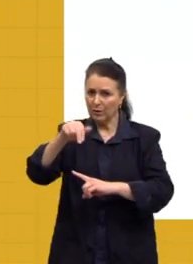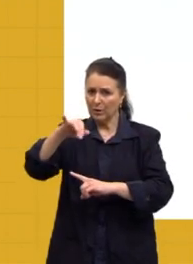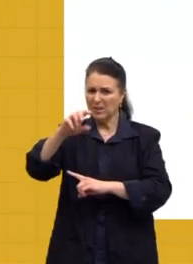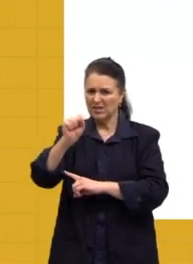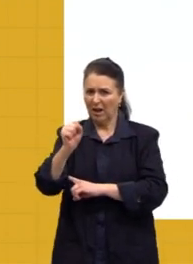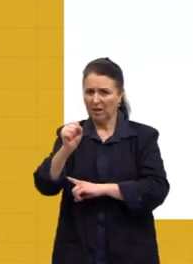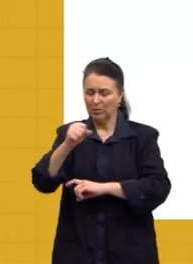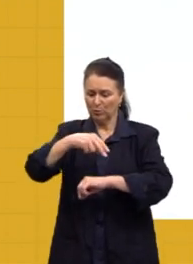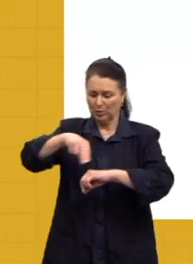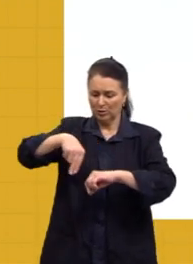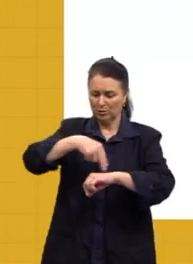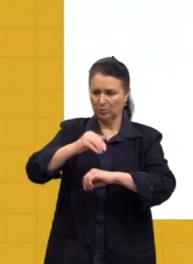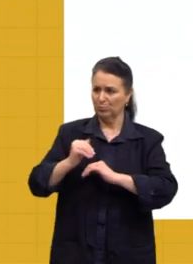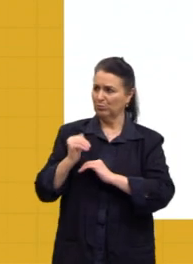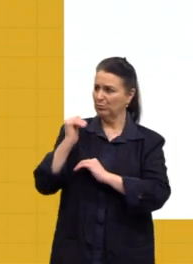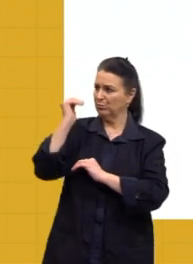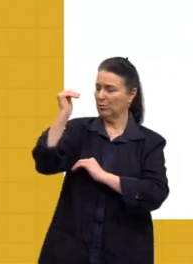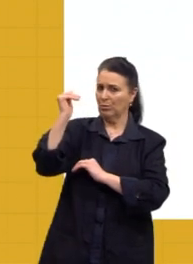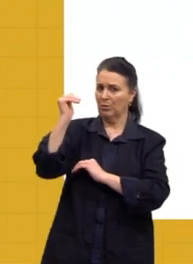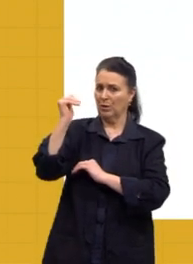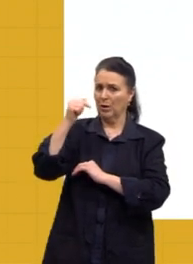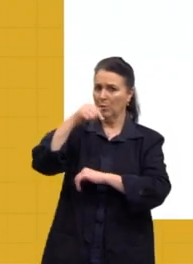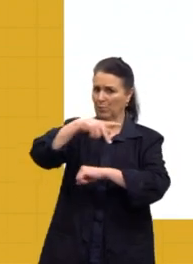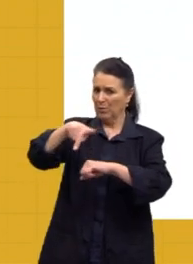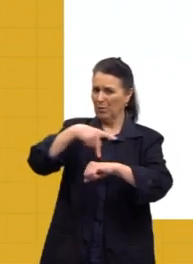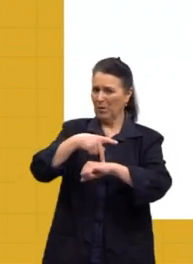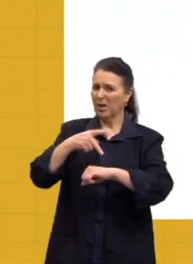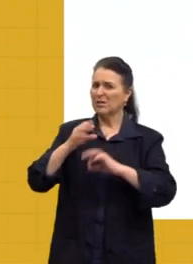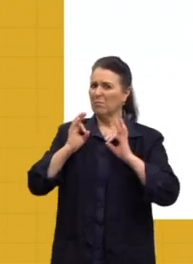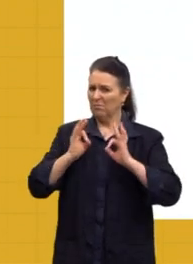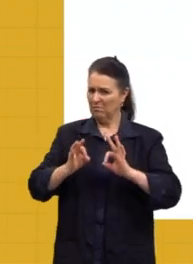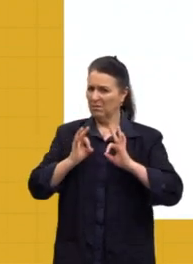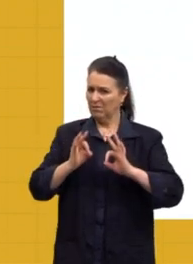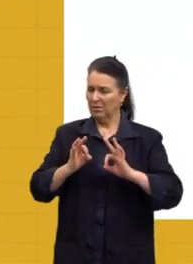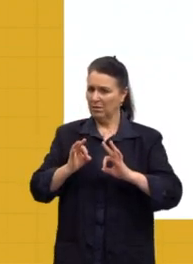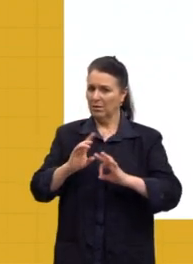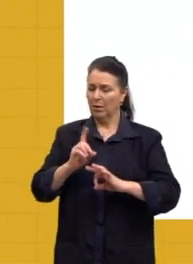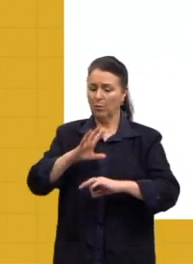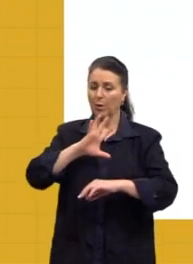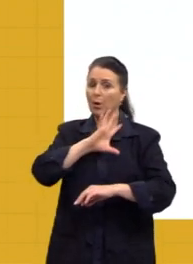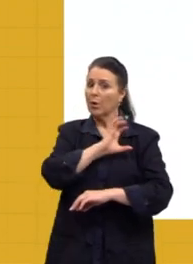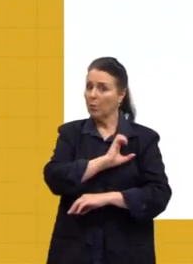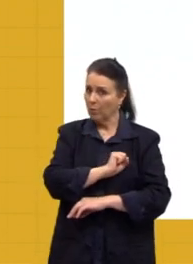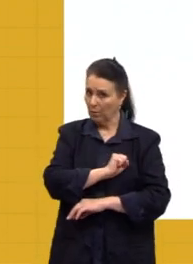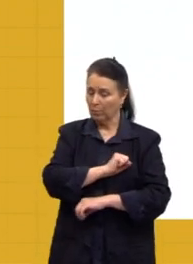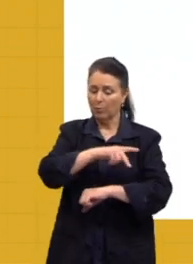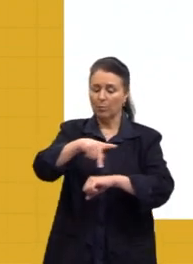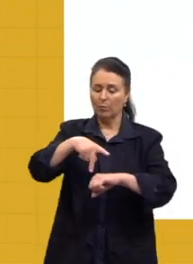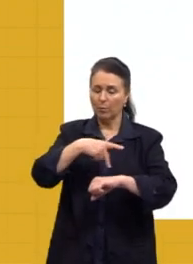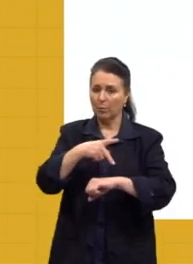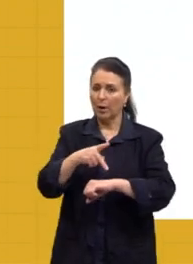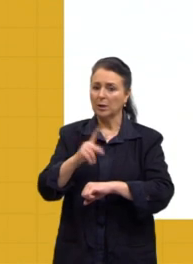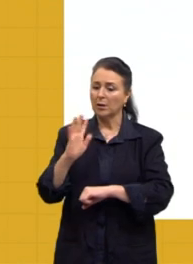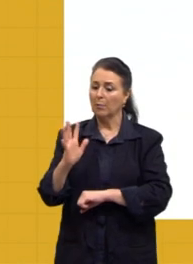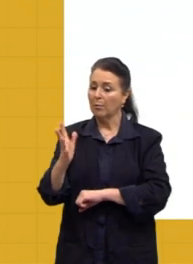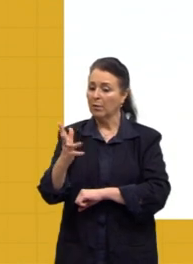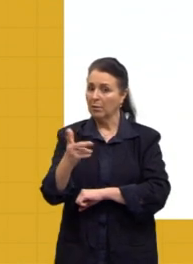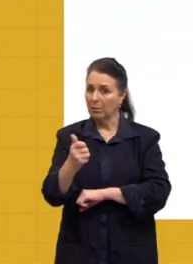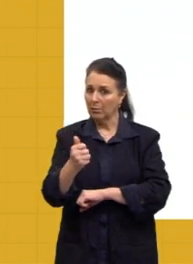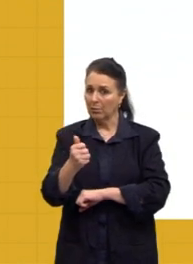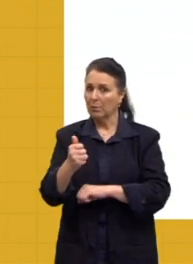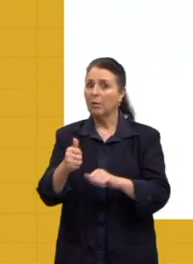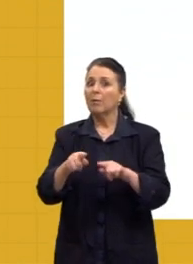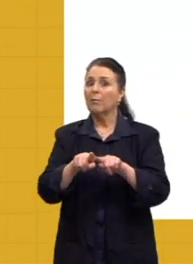Brasil, esse é o meu país, ele é perfeito. Não, eu amo o meu país, ele é um país maravilhoso, mas ele tem problemas.